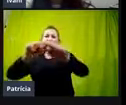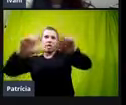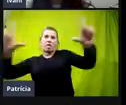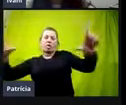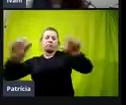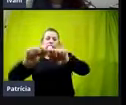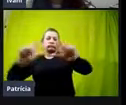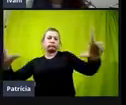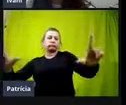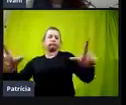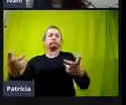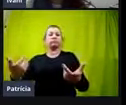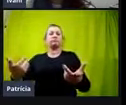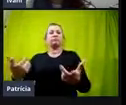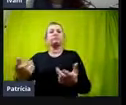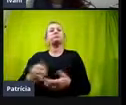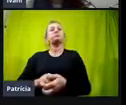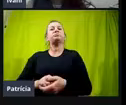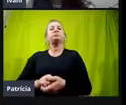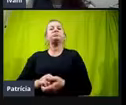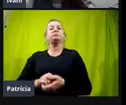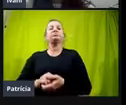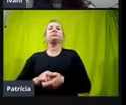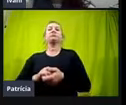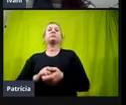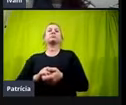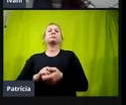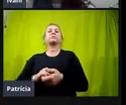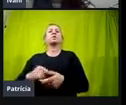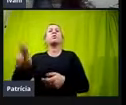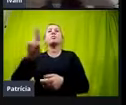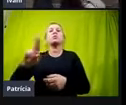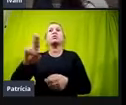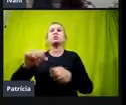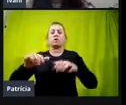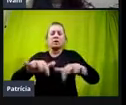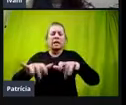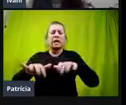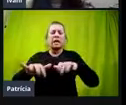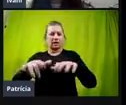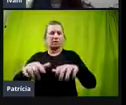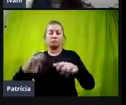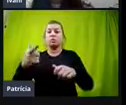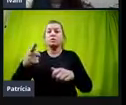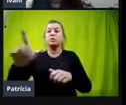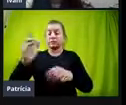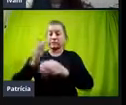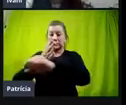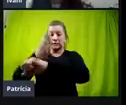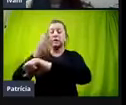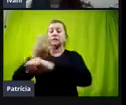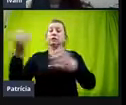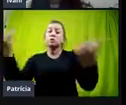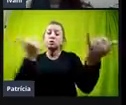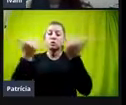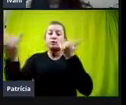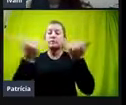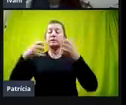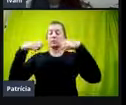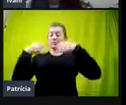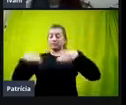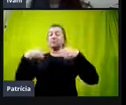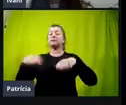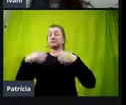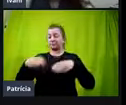desculpa, os atalhos no teclado do computador que dariam acesso às informações que ele precisava,